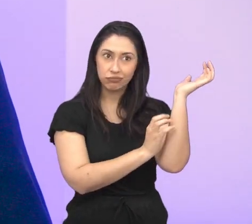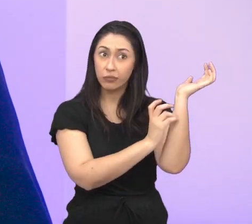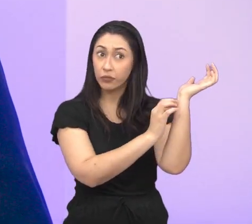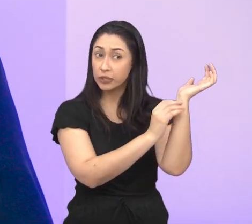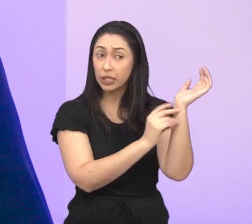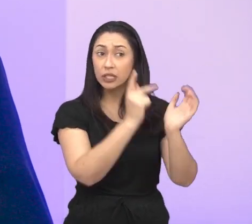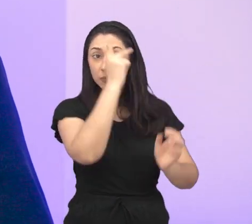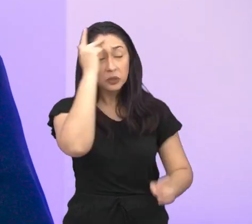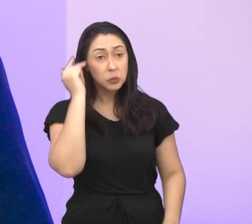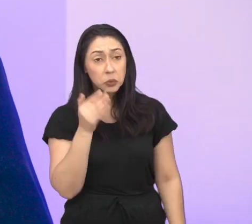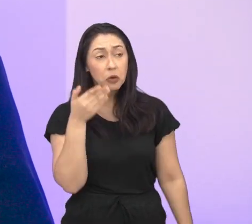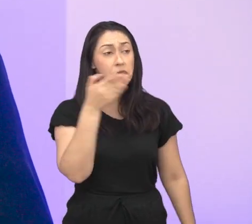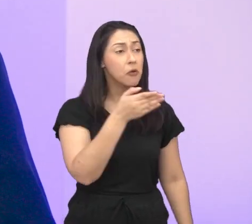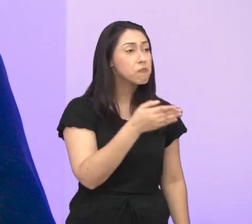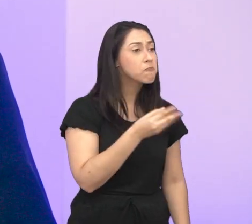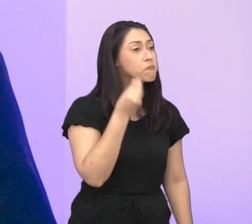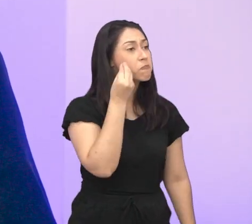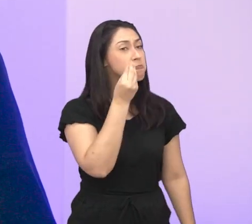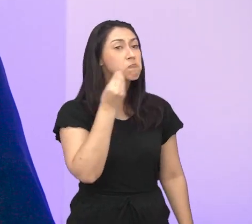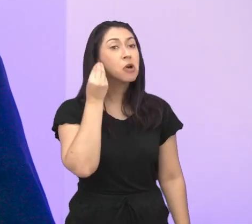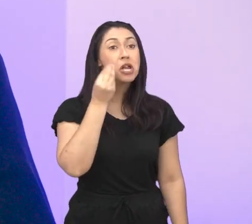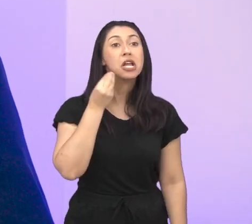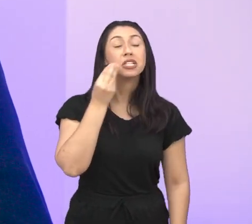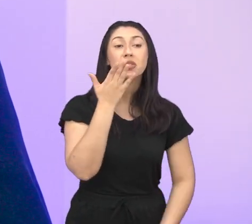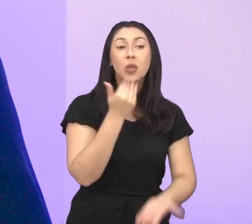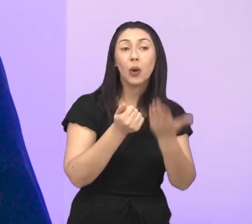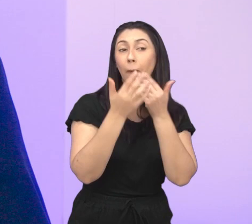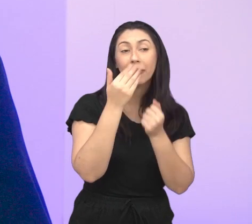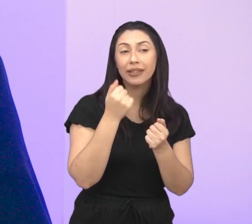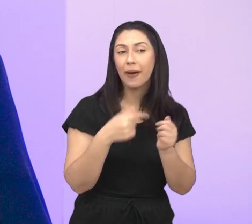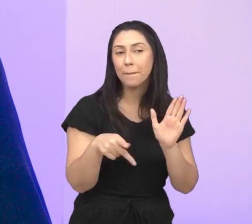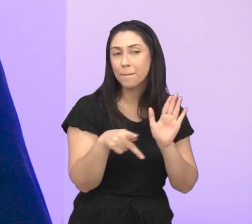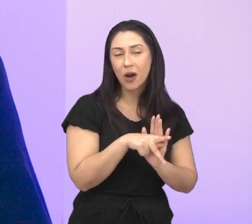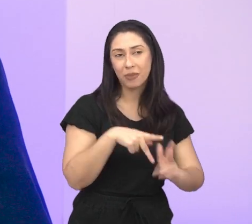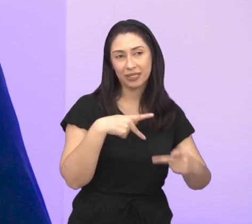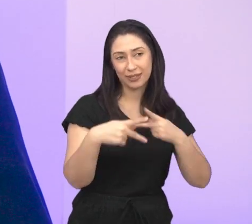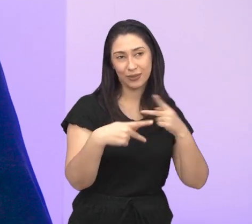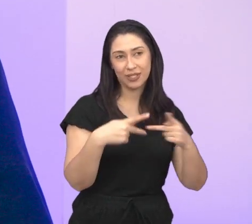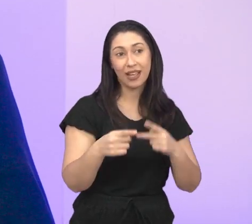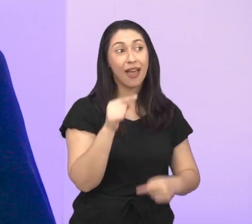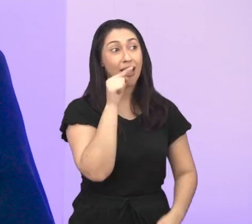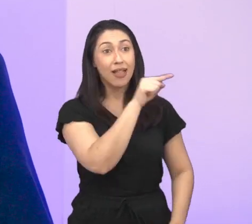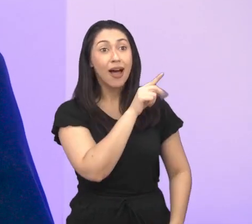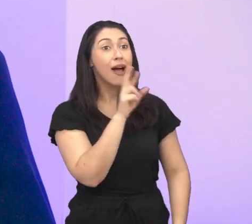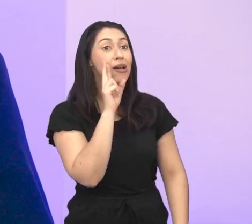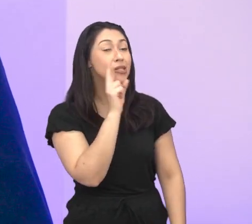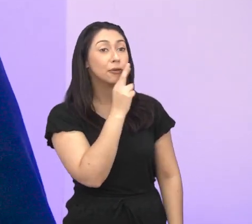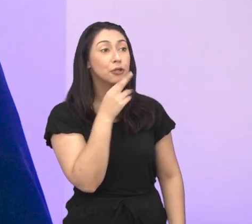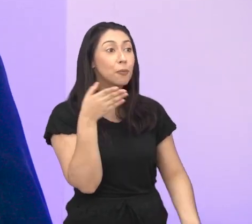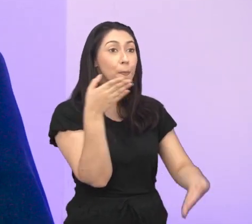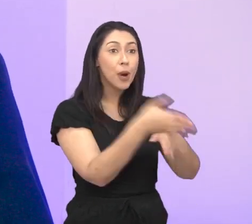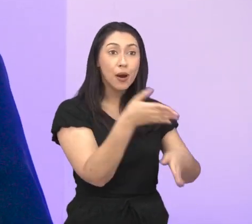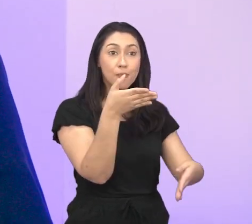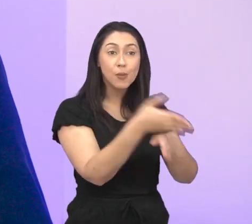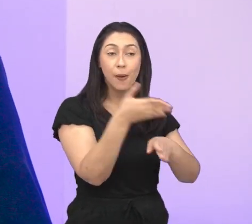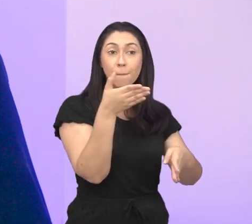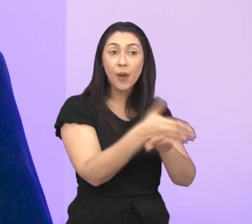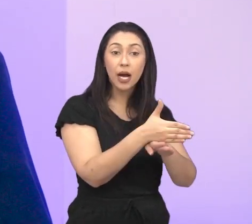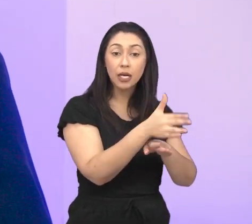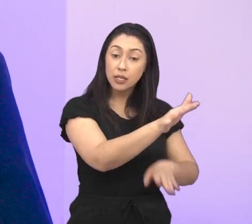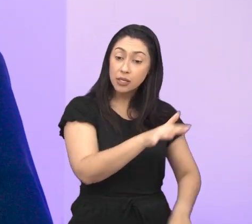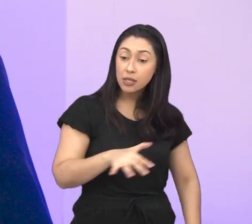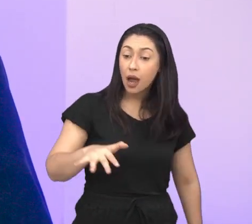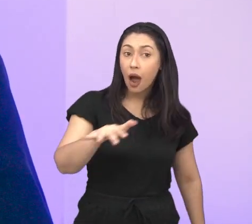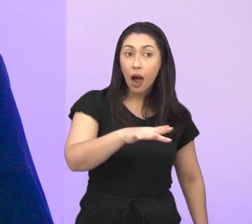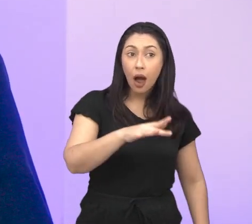pessoas podem conhecer um pouquinho da gastronomia local. Então, você tem grandes restaurantes ali participando desse festival, onde